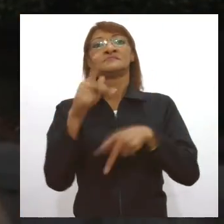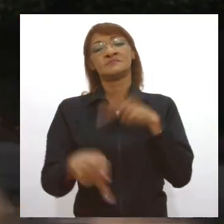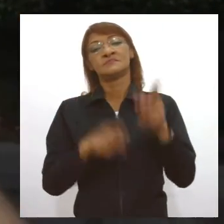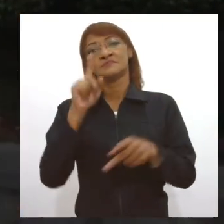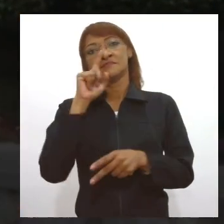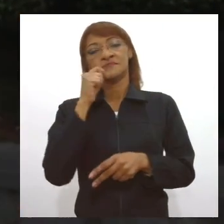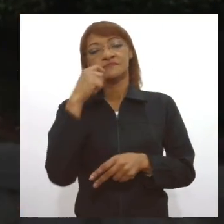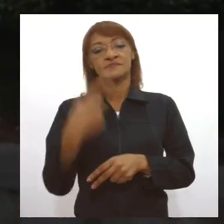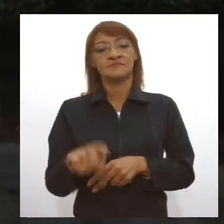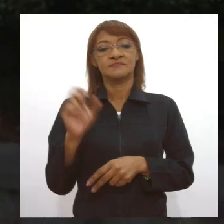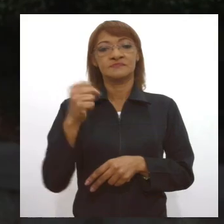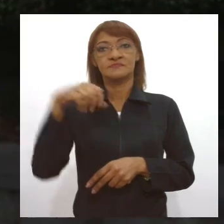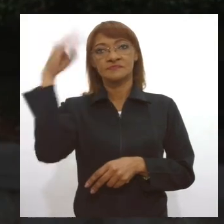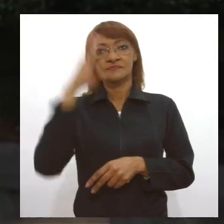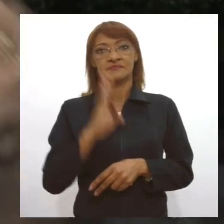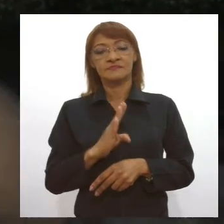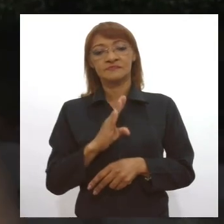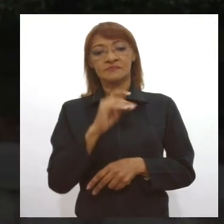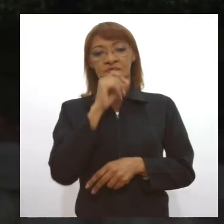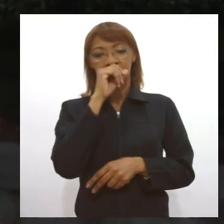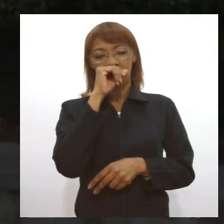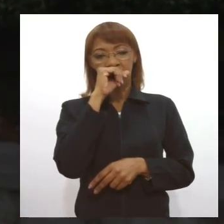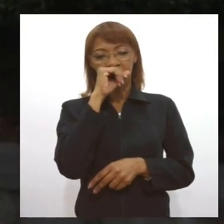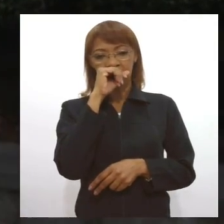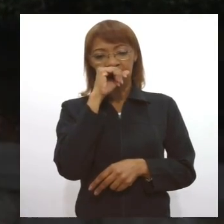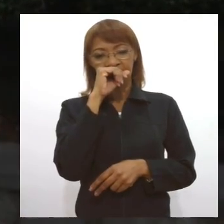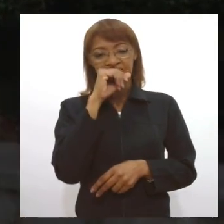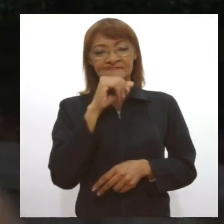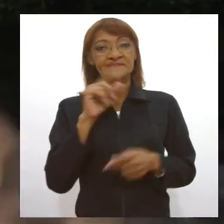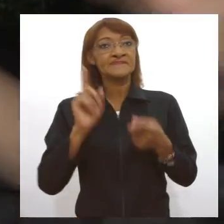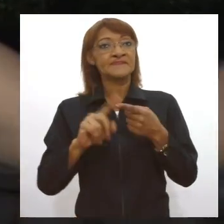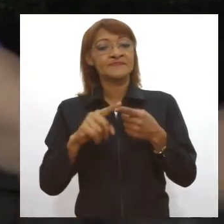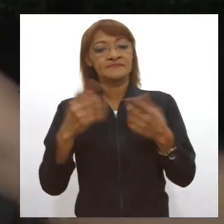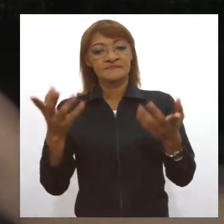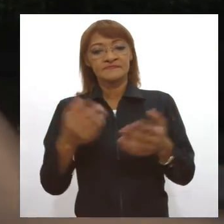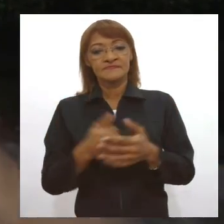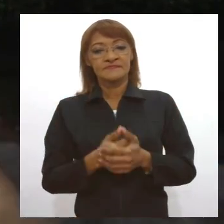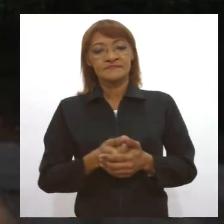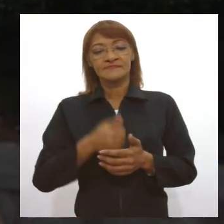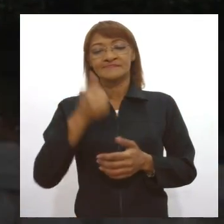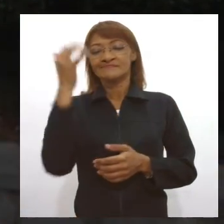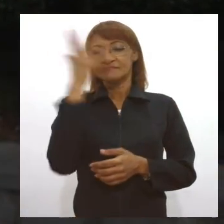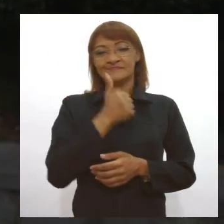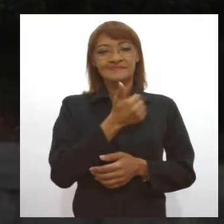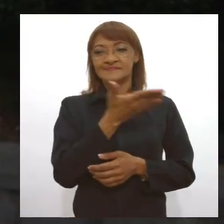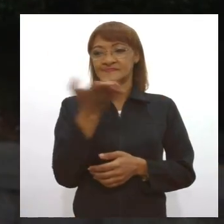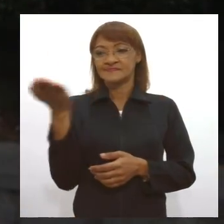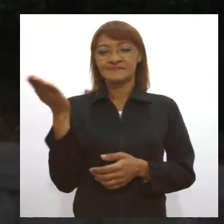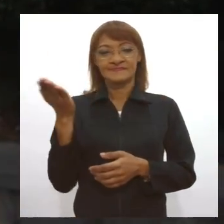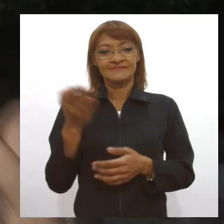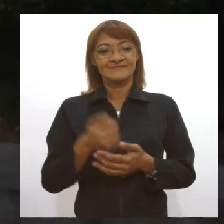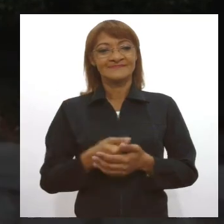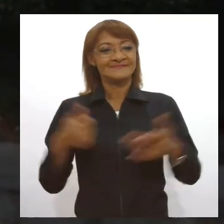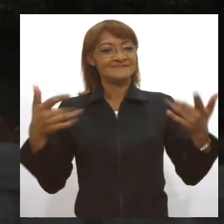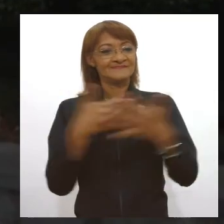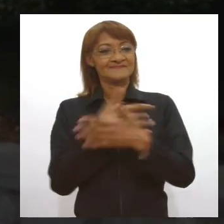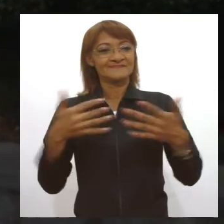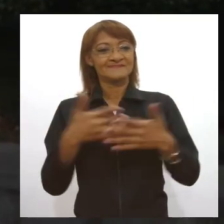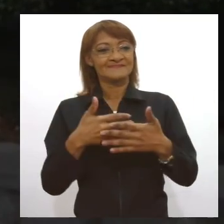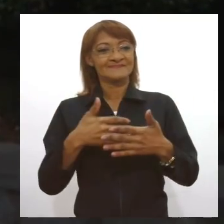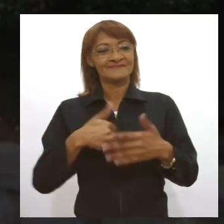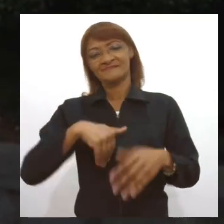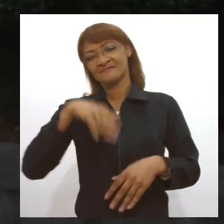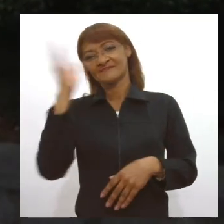os sergipanos e todos os brasileiros. Associado, além disso, a beleza, torna a nossa cidade mais linda,